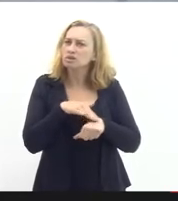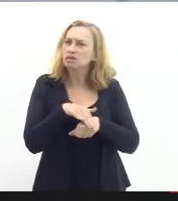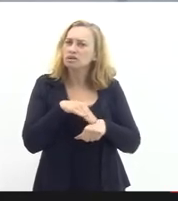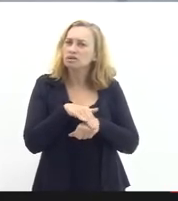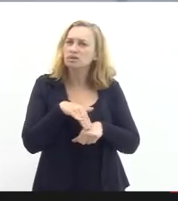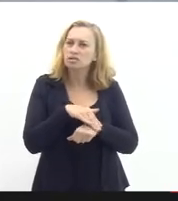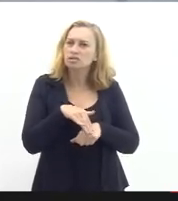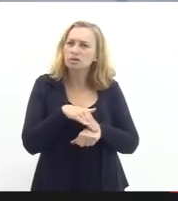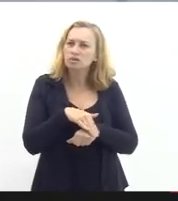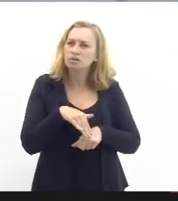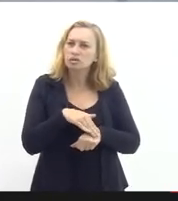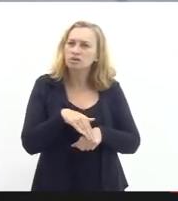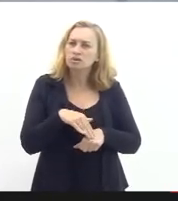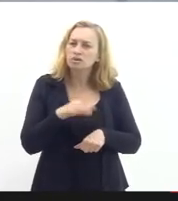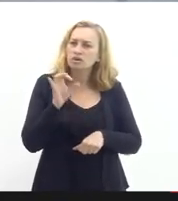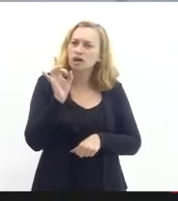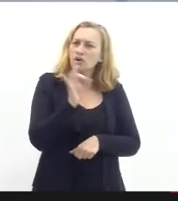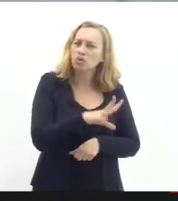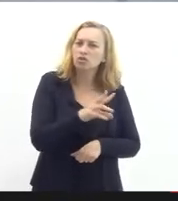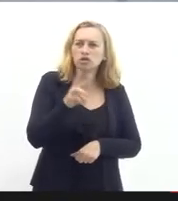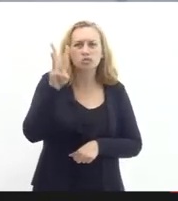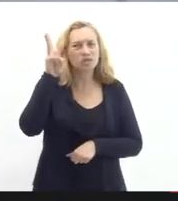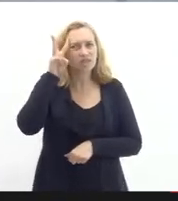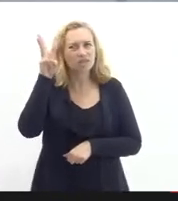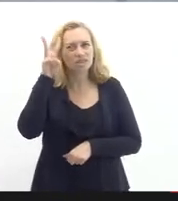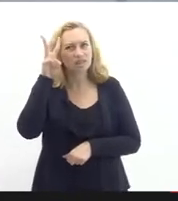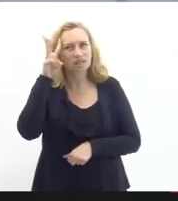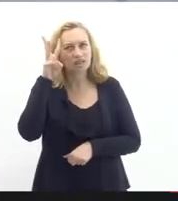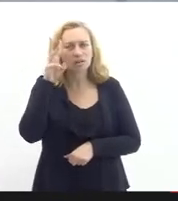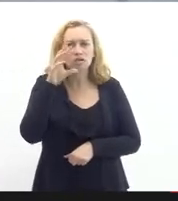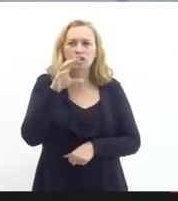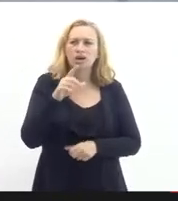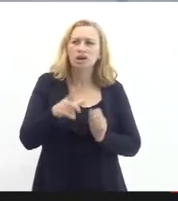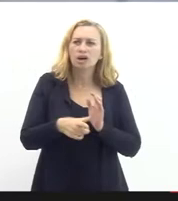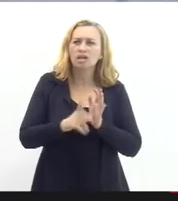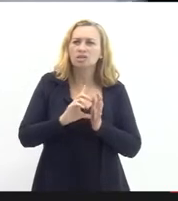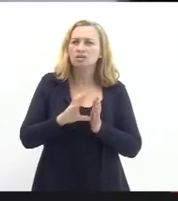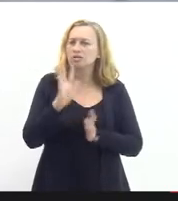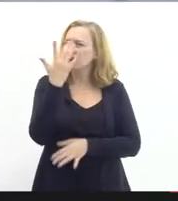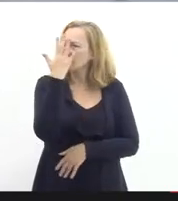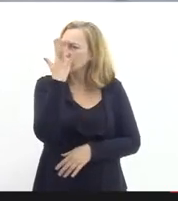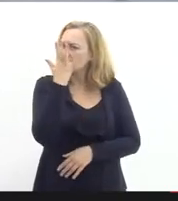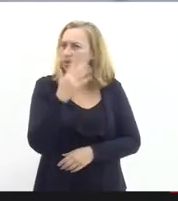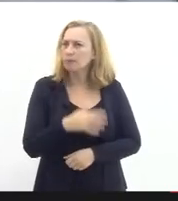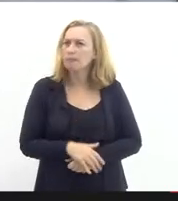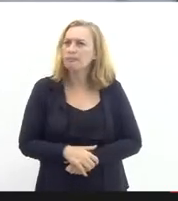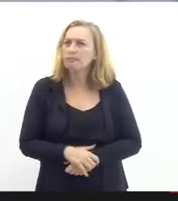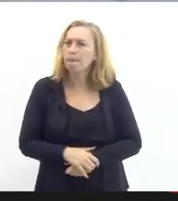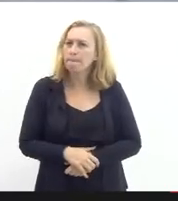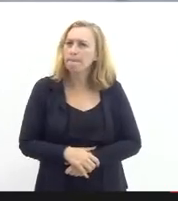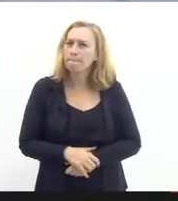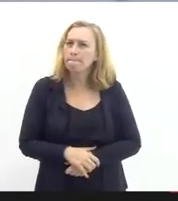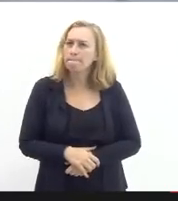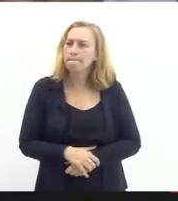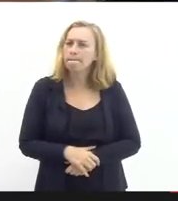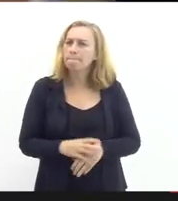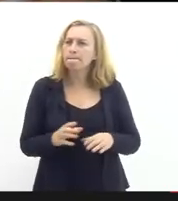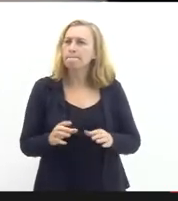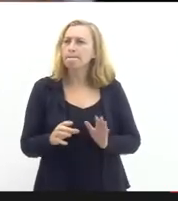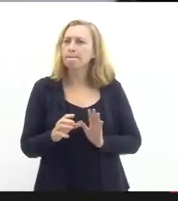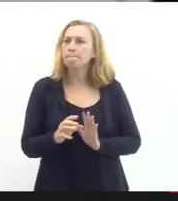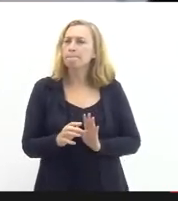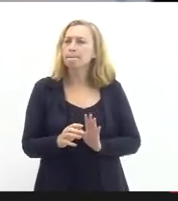comissária na última terça-feira até o carnaval e foi necessitado uma nota técnica